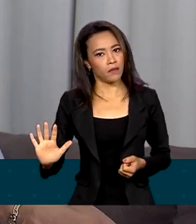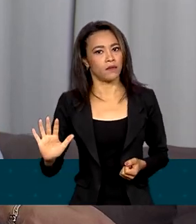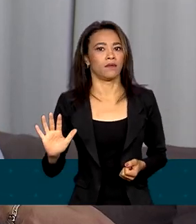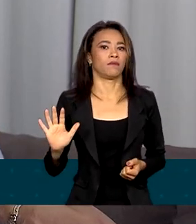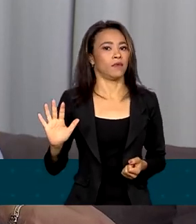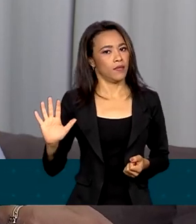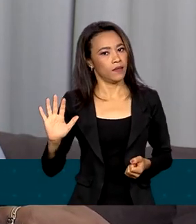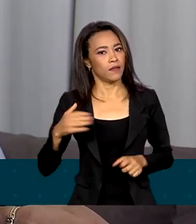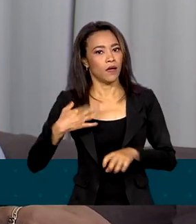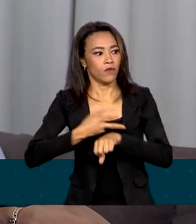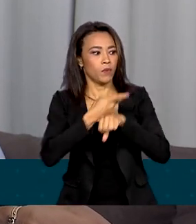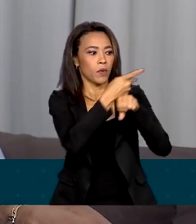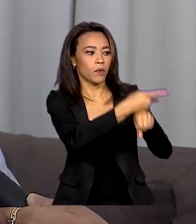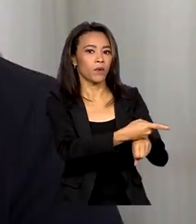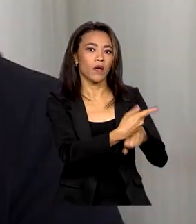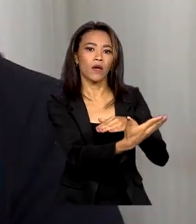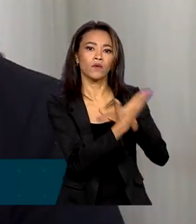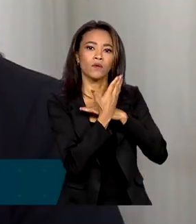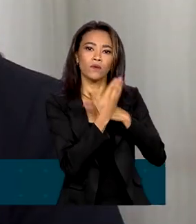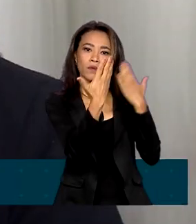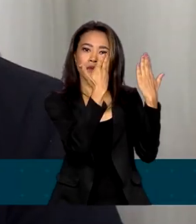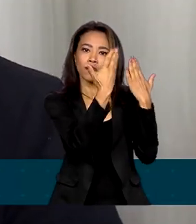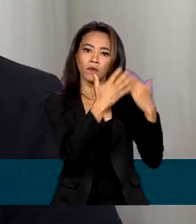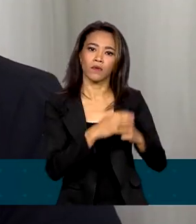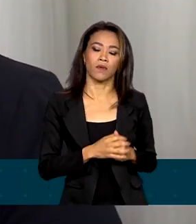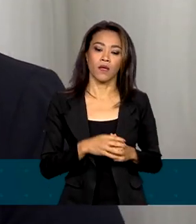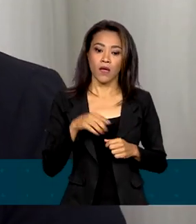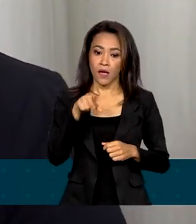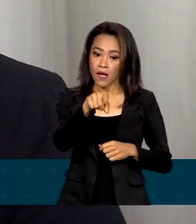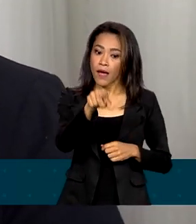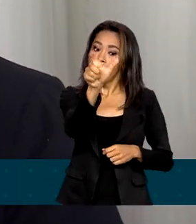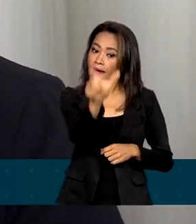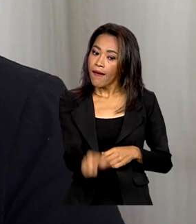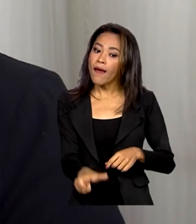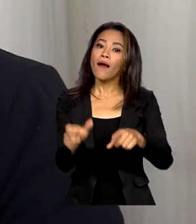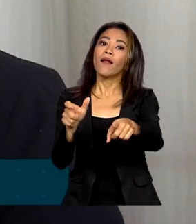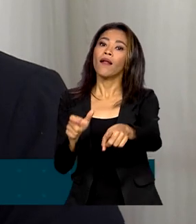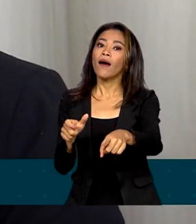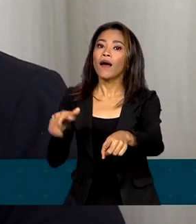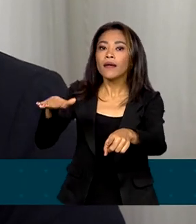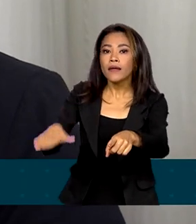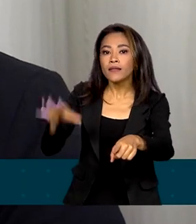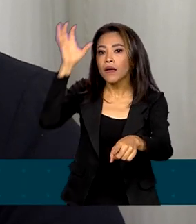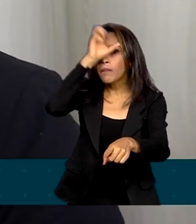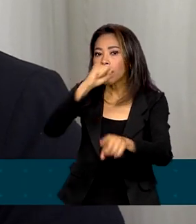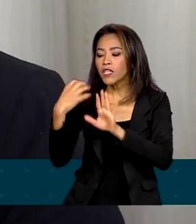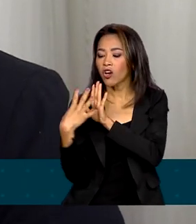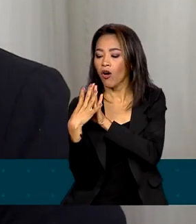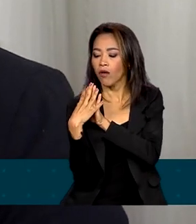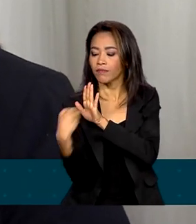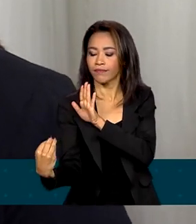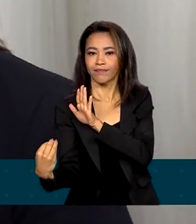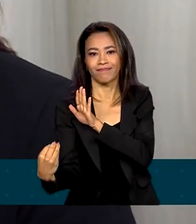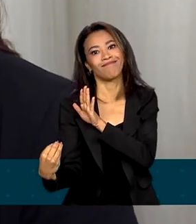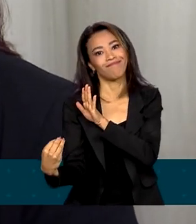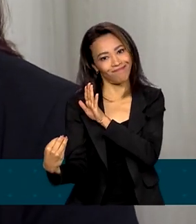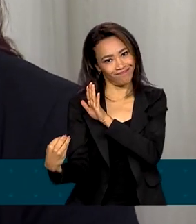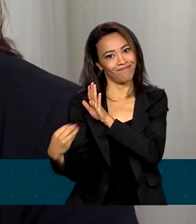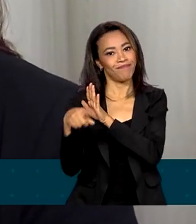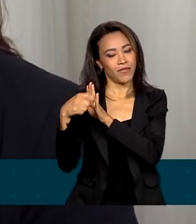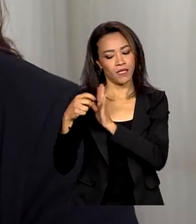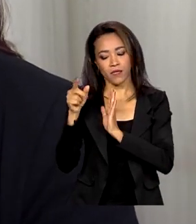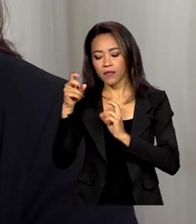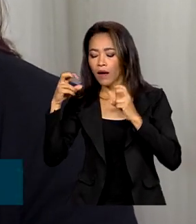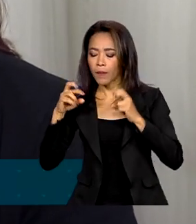daí que eu resolvi procurar a ajuda. A criança aprende por exemplo. Então é sempre bom e importante a gente, além de observar o